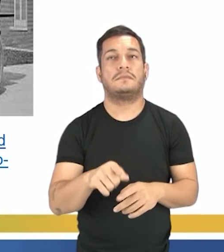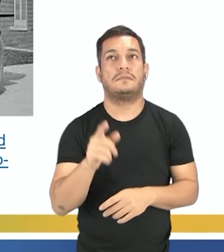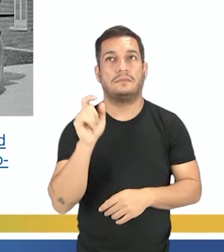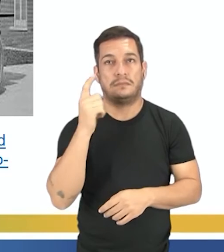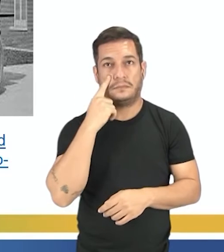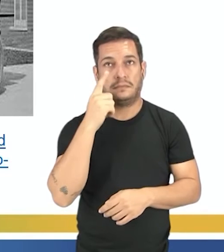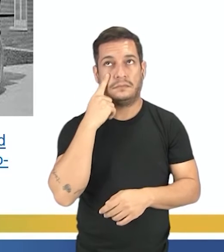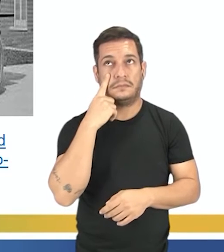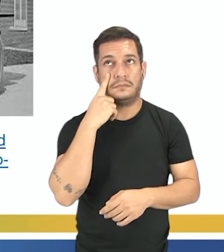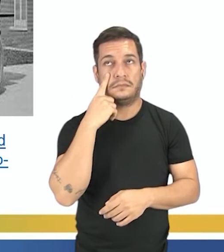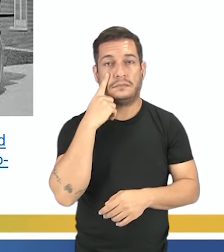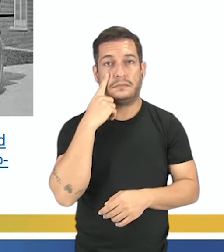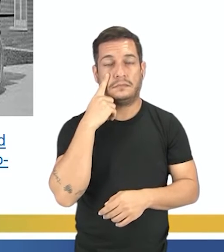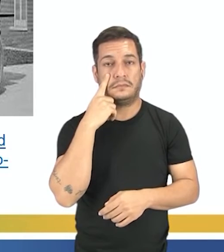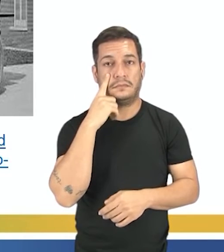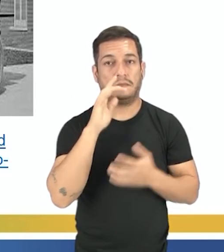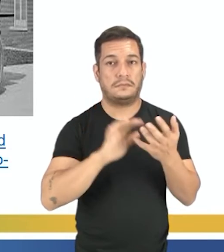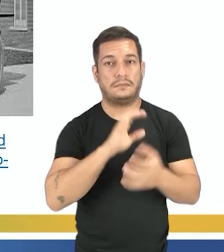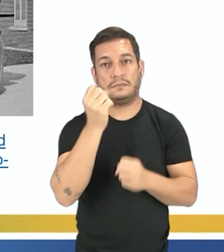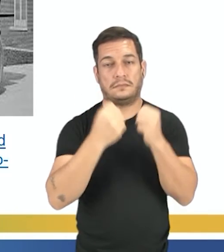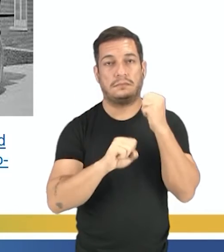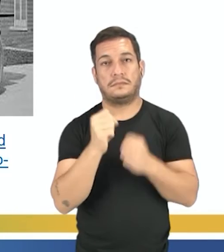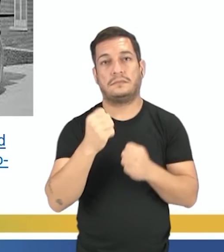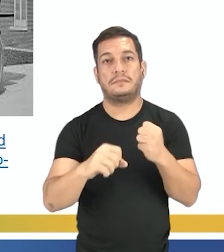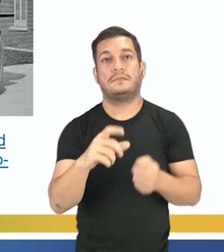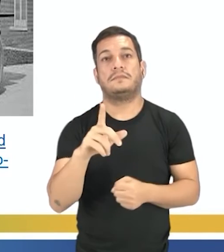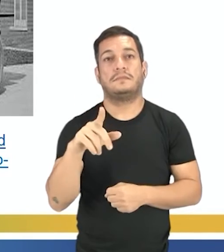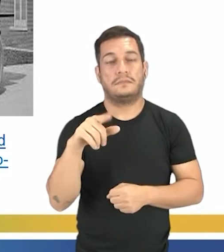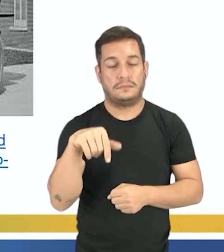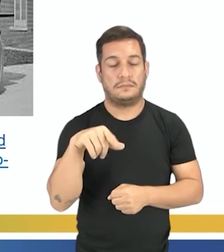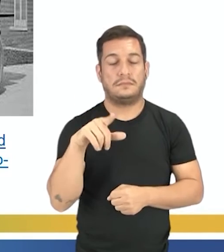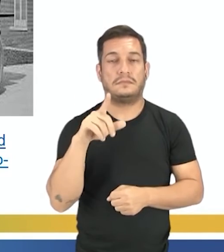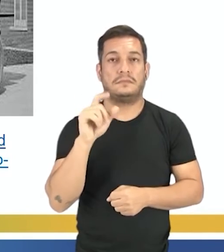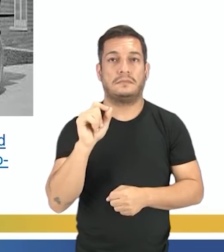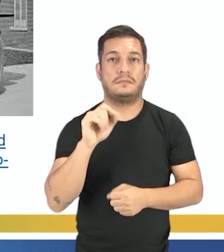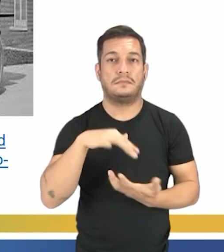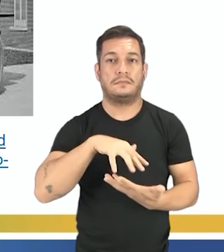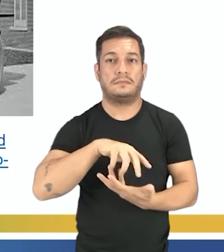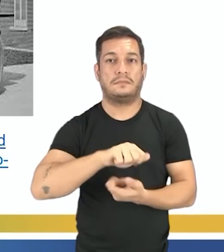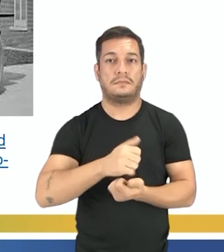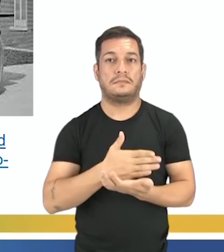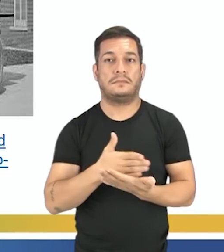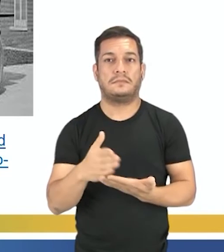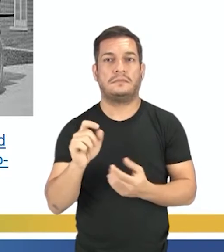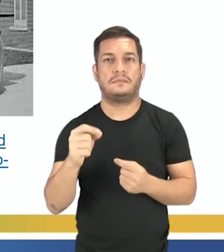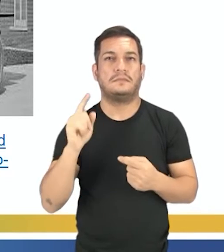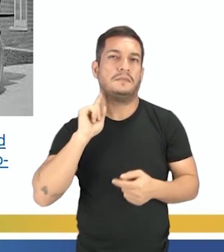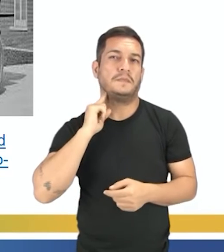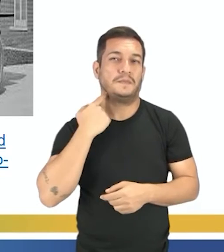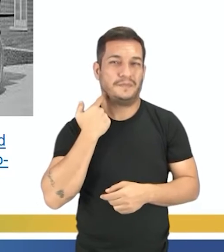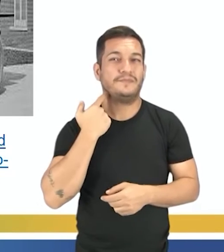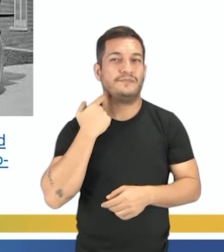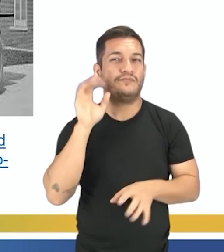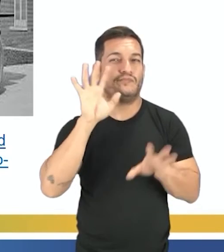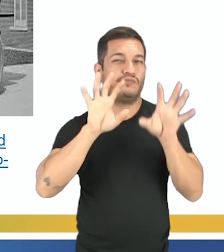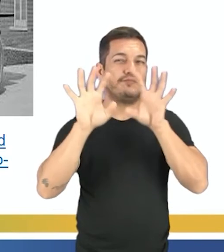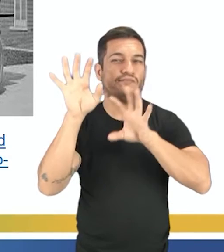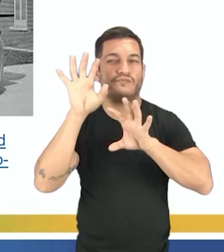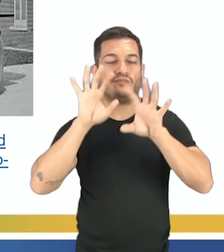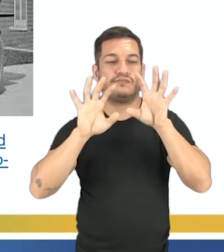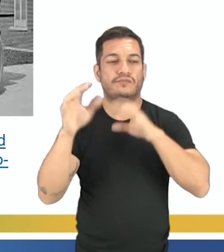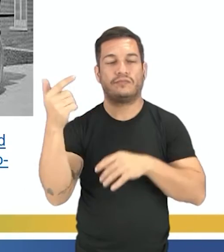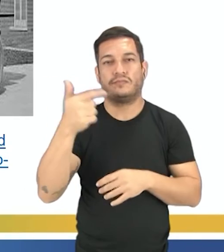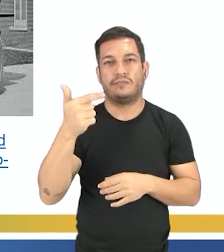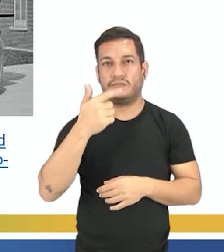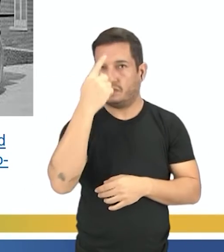da Revolução Industrial, o mundo começou a ficar poluído. Na